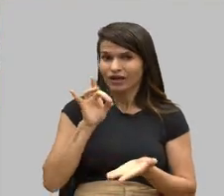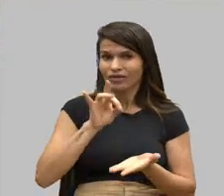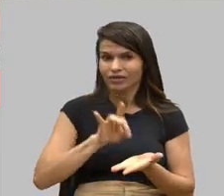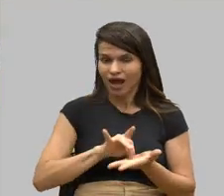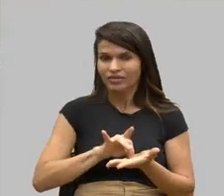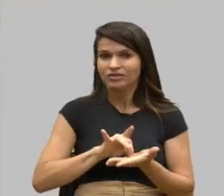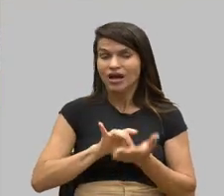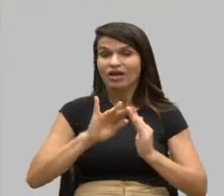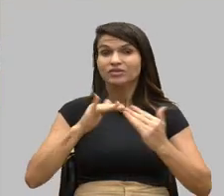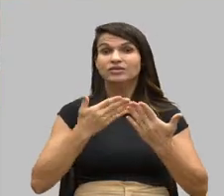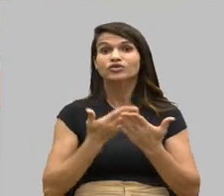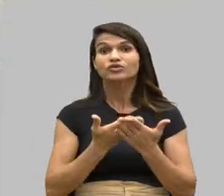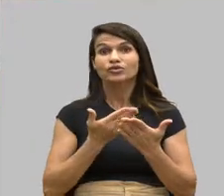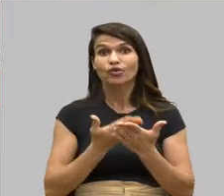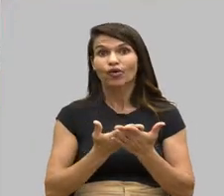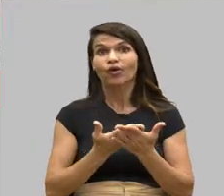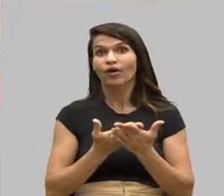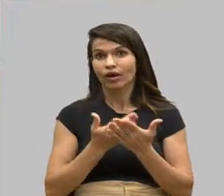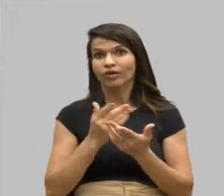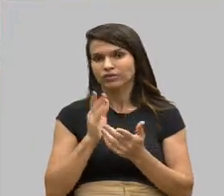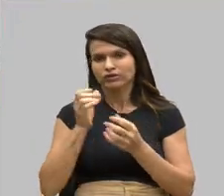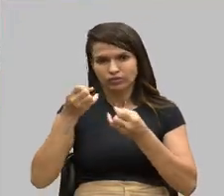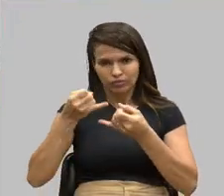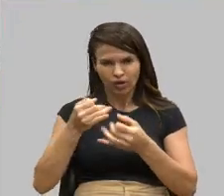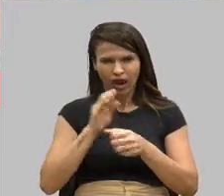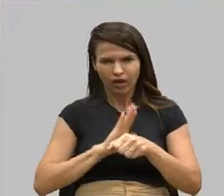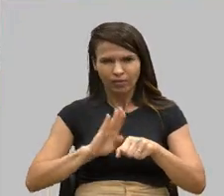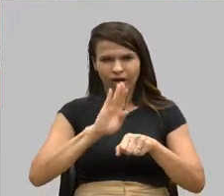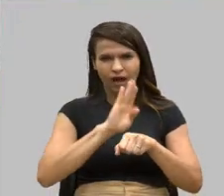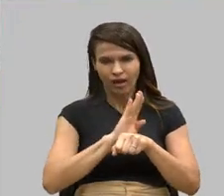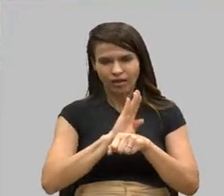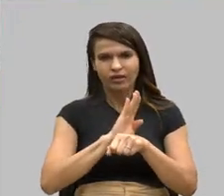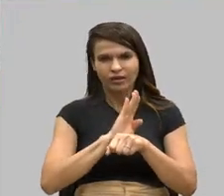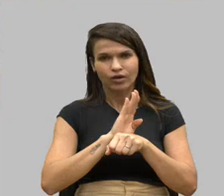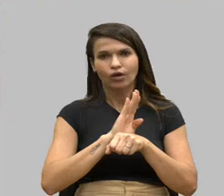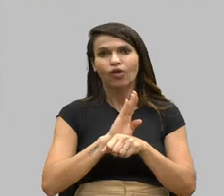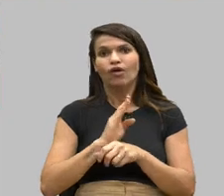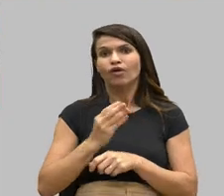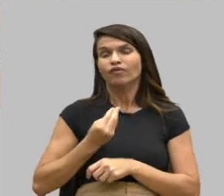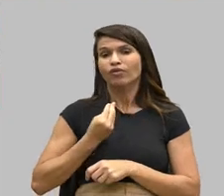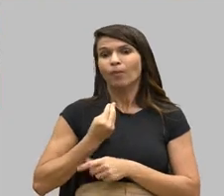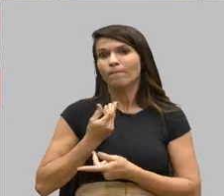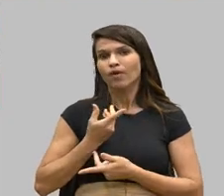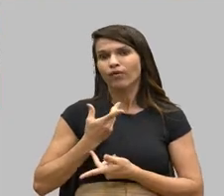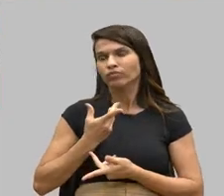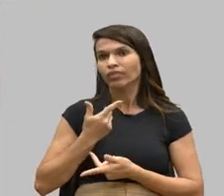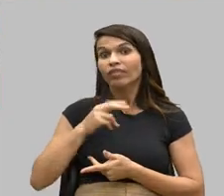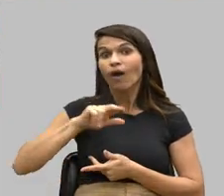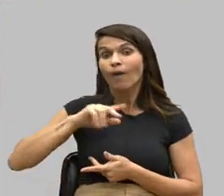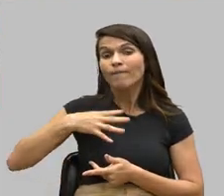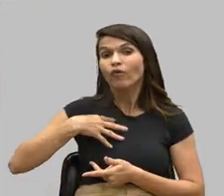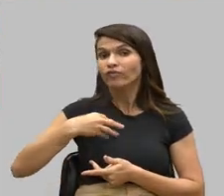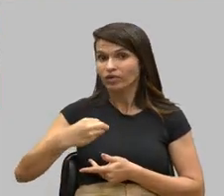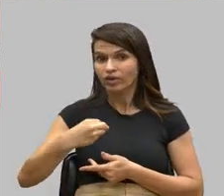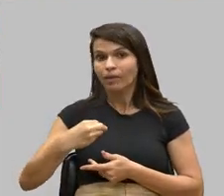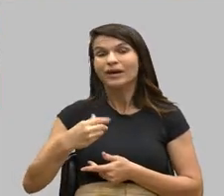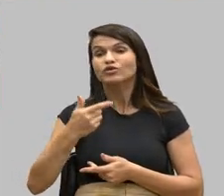escola que coloca um coleguinha no barreiro, eu vivo isso não com meu filho, mas com outras mães que me pedem ajuda.